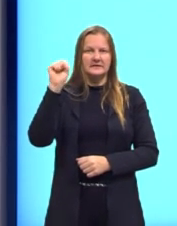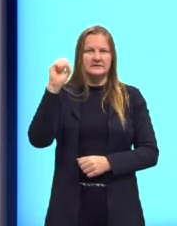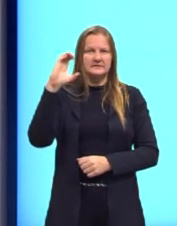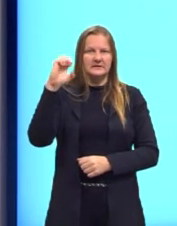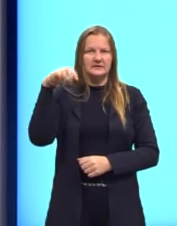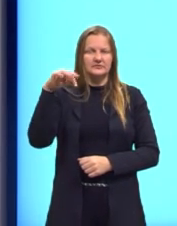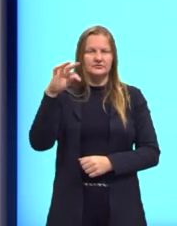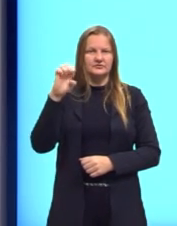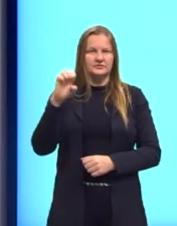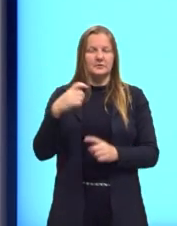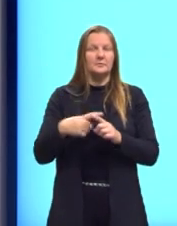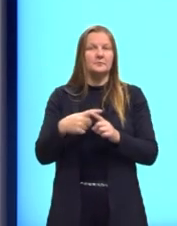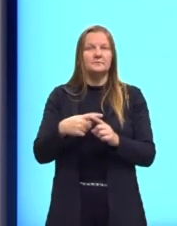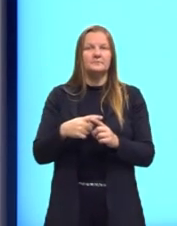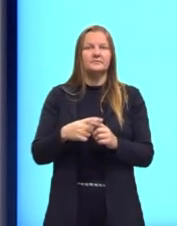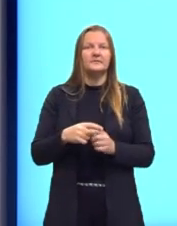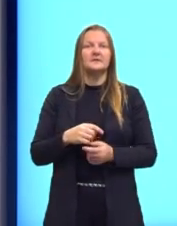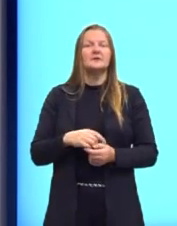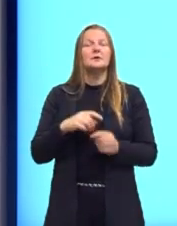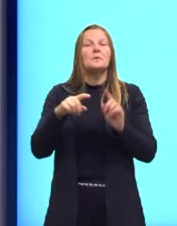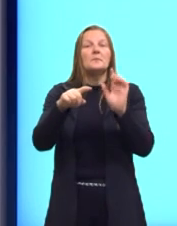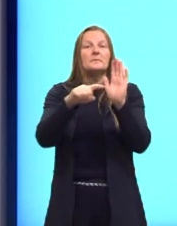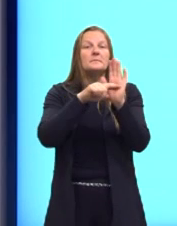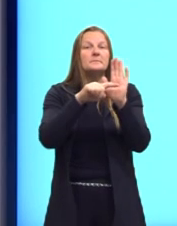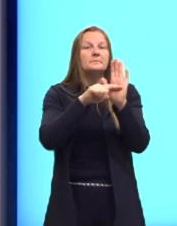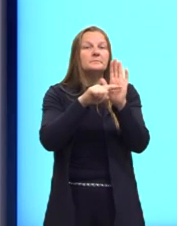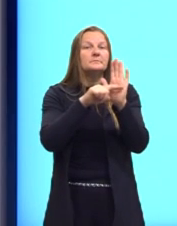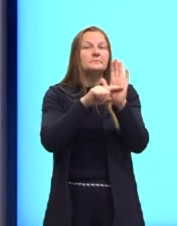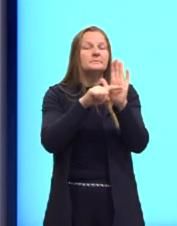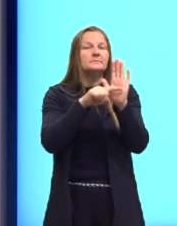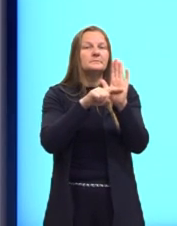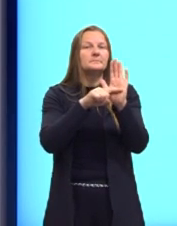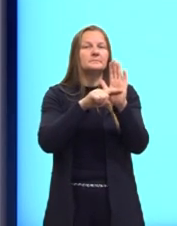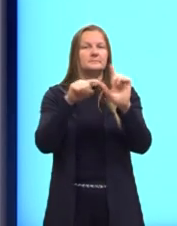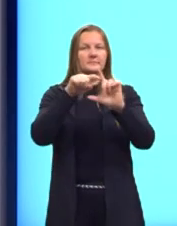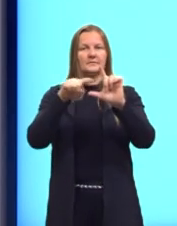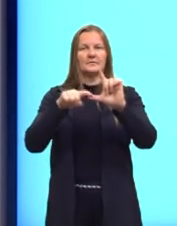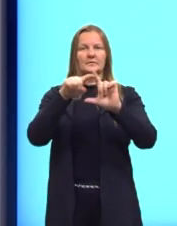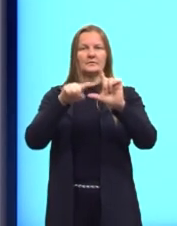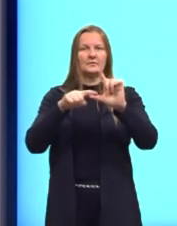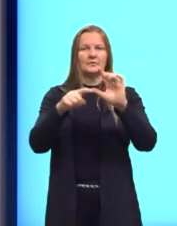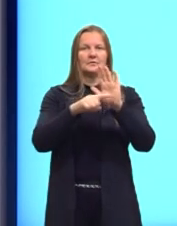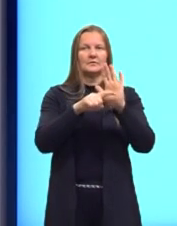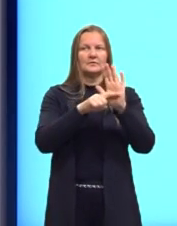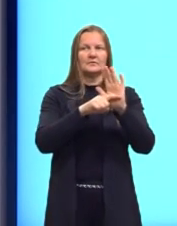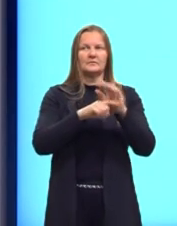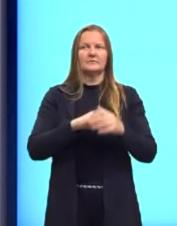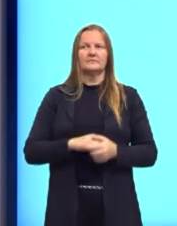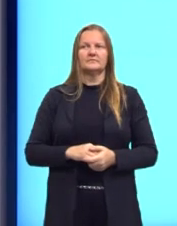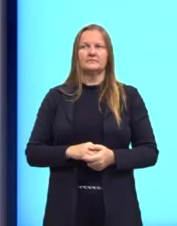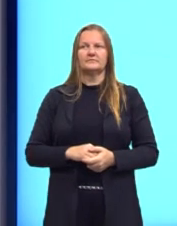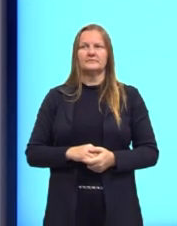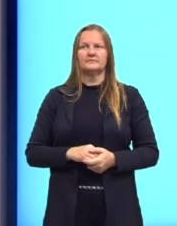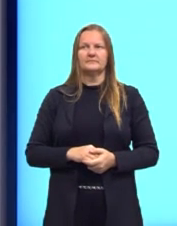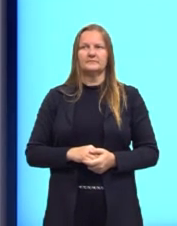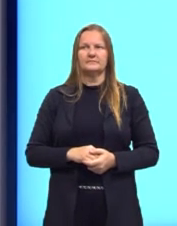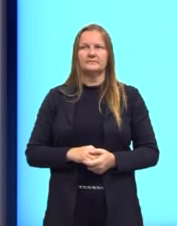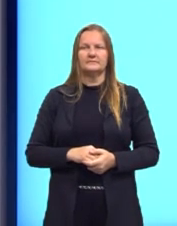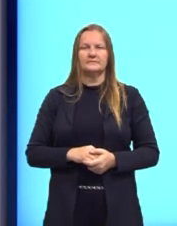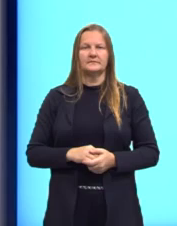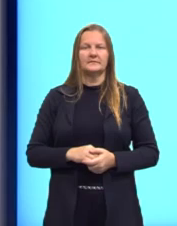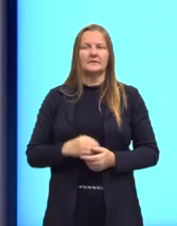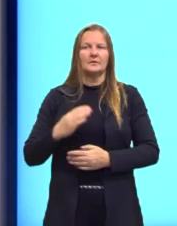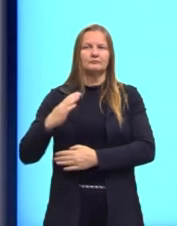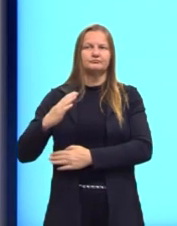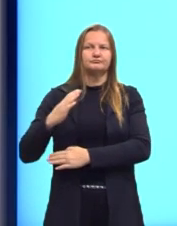decrescente quando o coeficiente angular, ele for negativo. Então, de novo, nós temos ali o coeficiente A, que determina